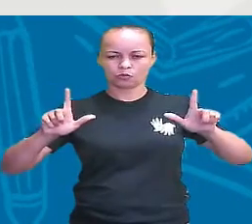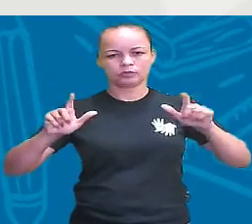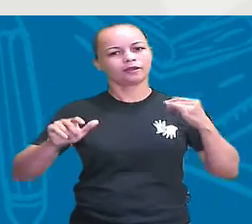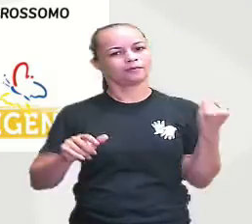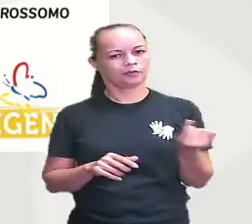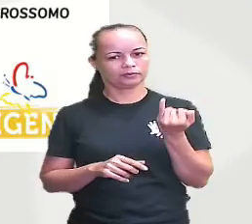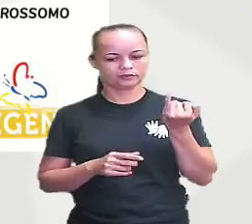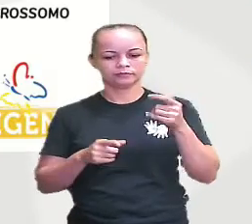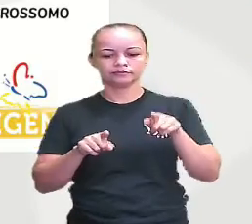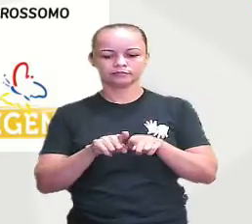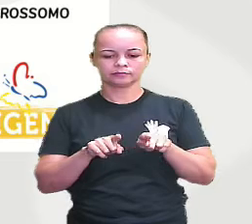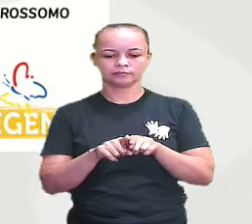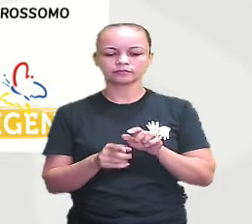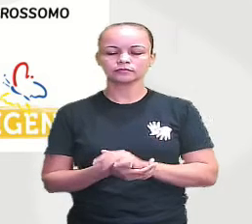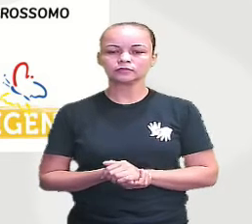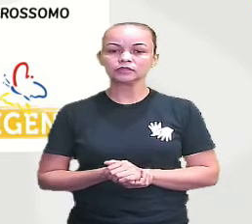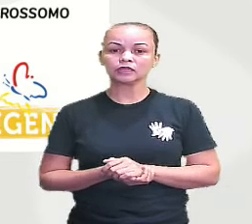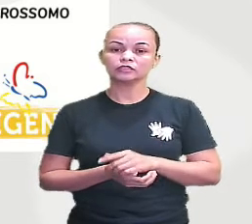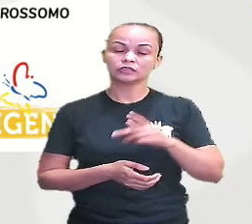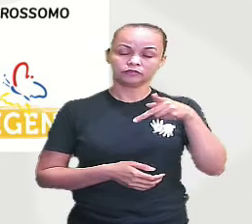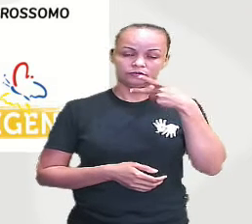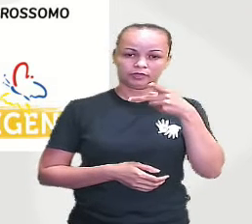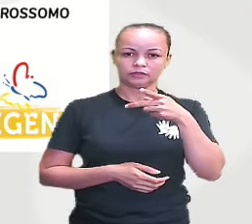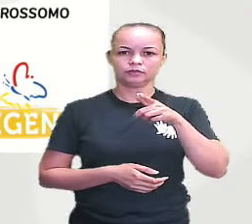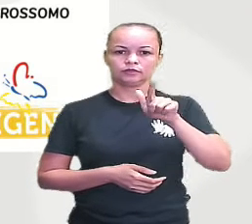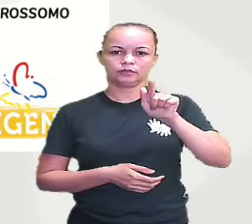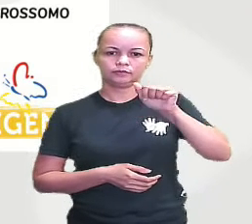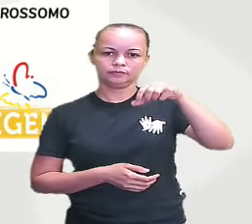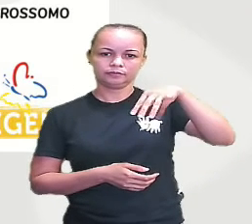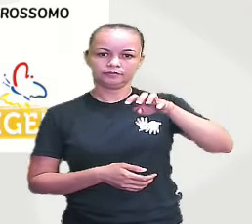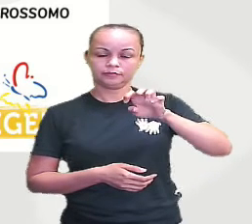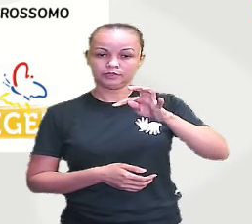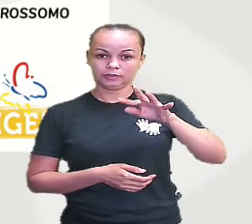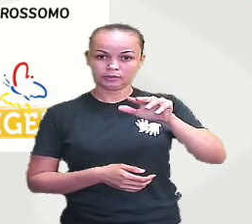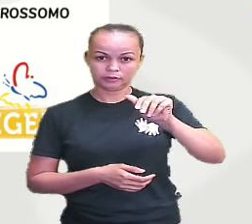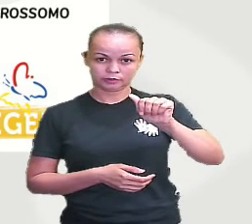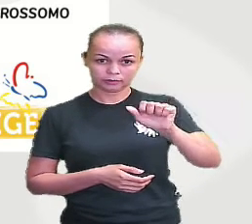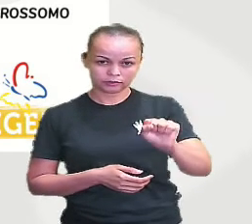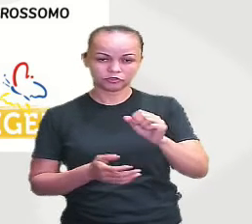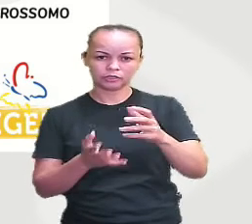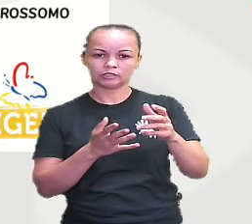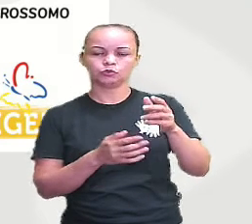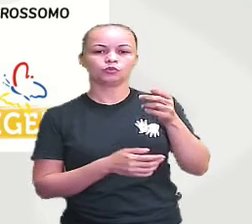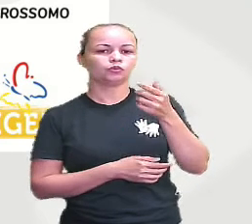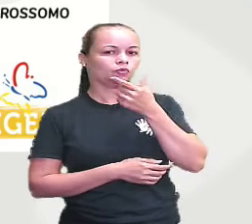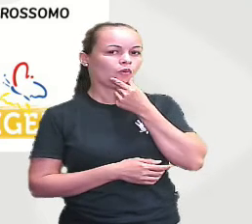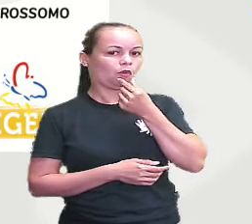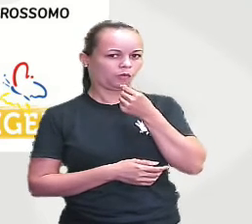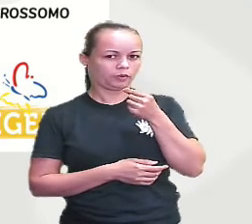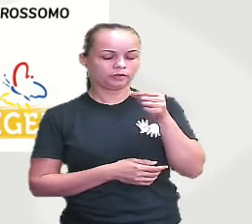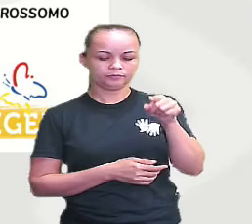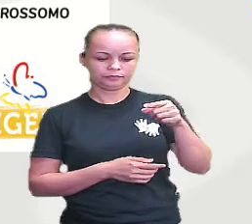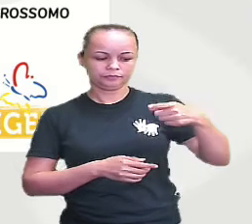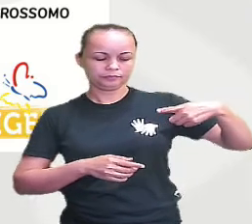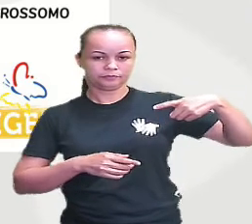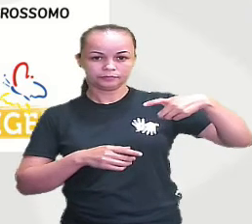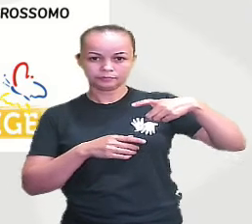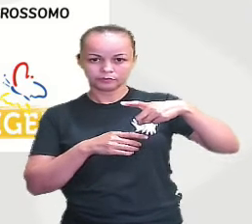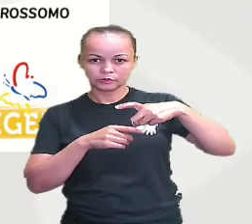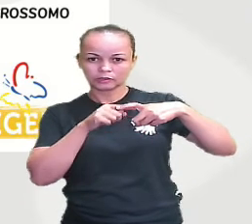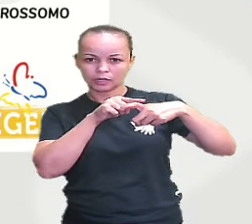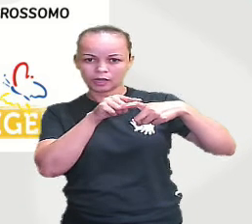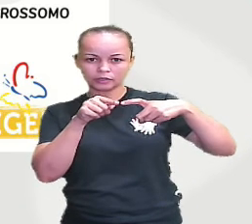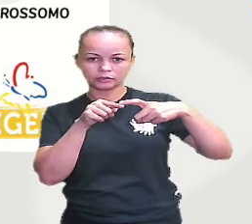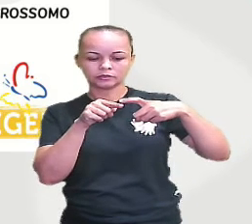importantíssima. Já que a gente está falando dos gametas, eu vou dar início ao gameta masculino. O gameta masculino, como vocês